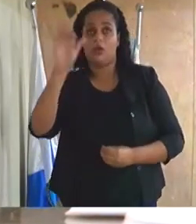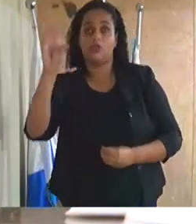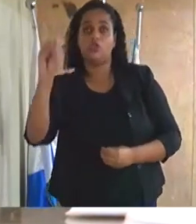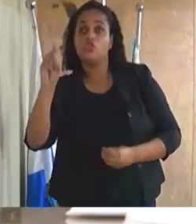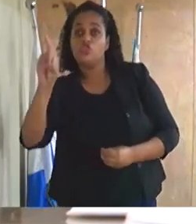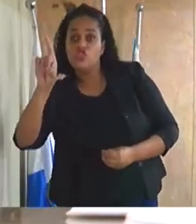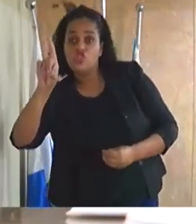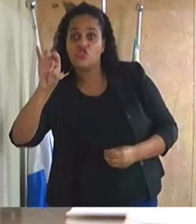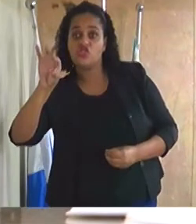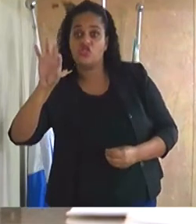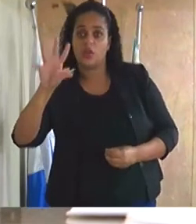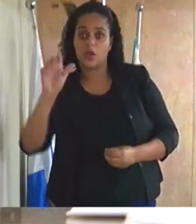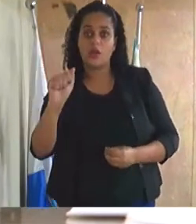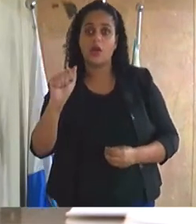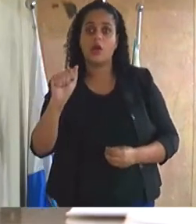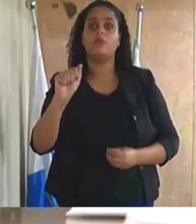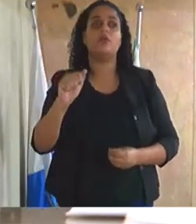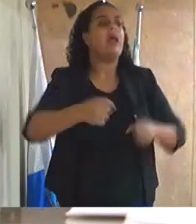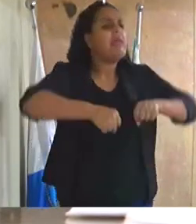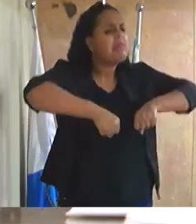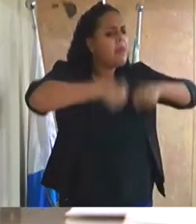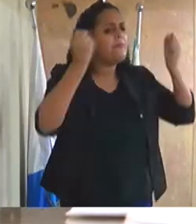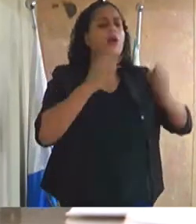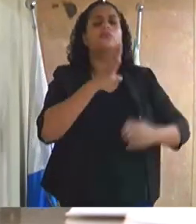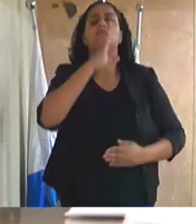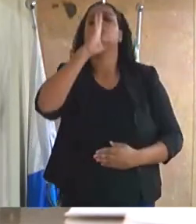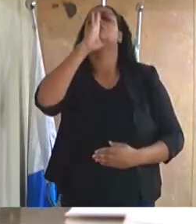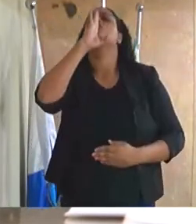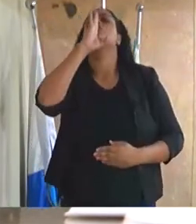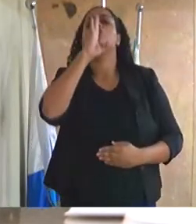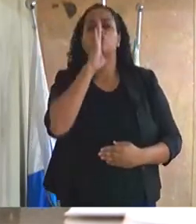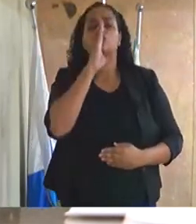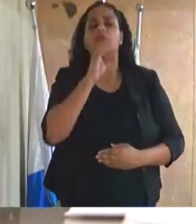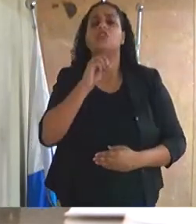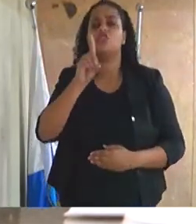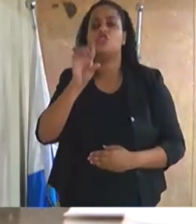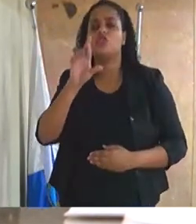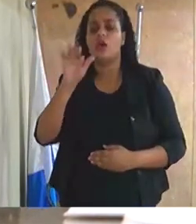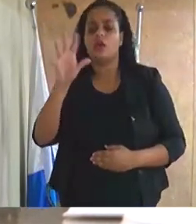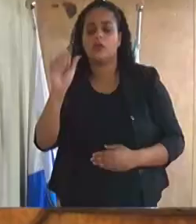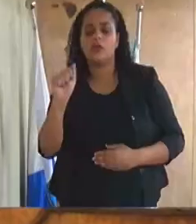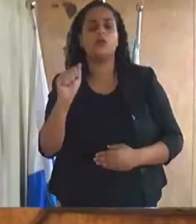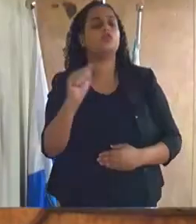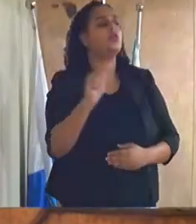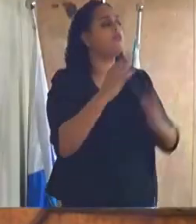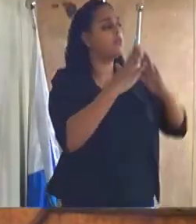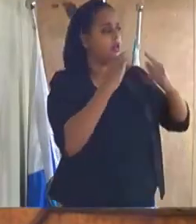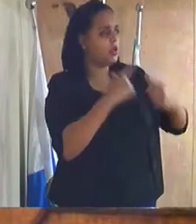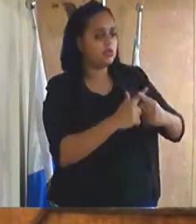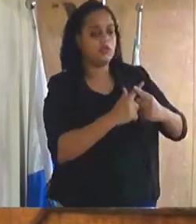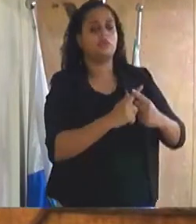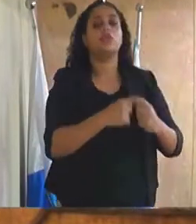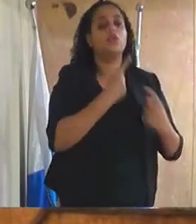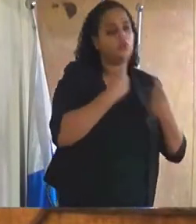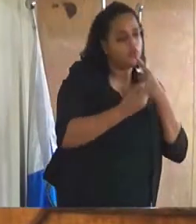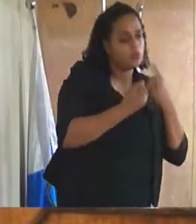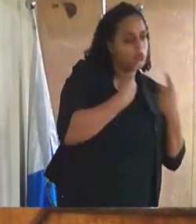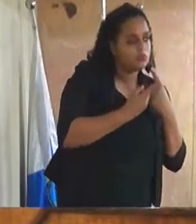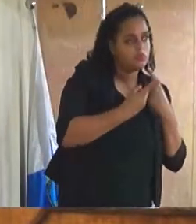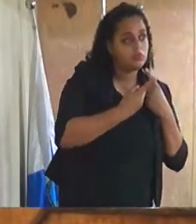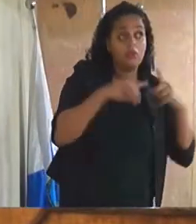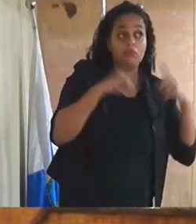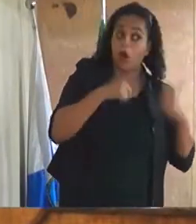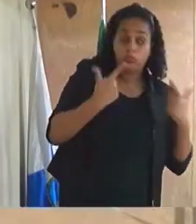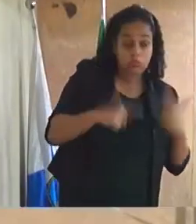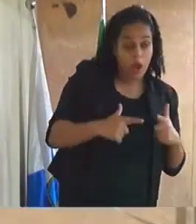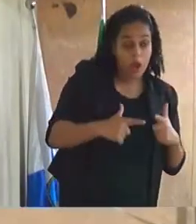municipal da campanha quebrando o silêncio vinculado à igreja adventista do sétimo dia a matéria encontra-se sem discussão não havendo